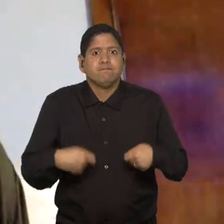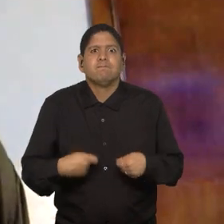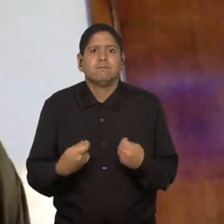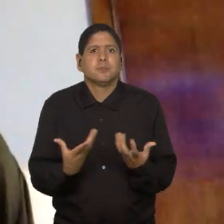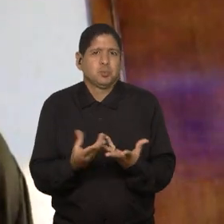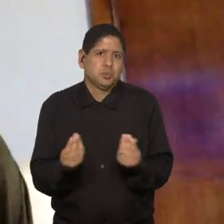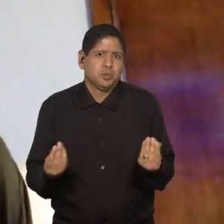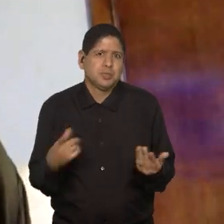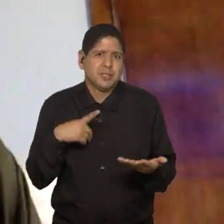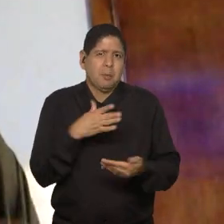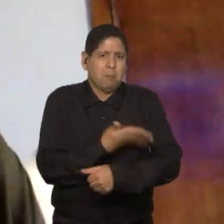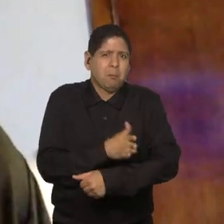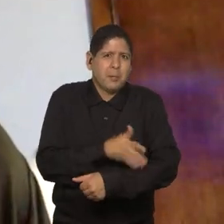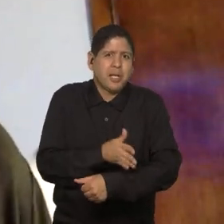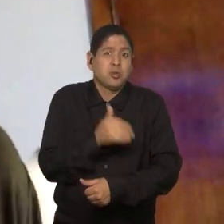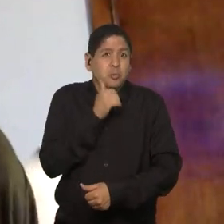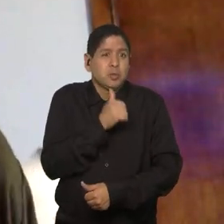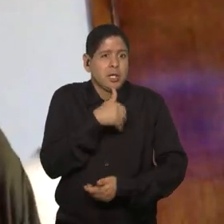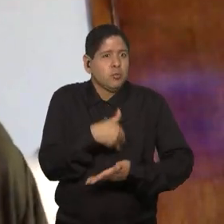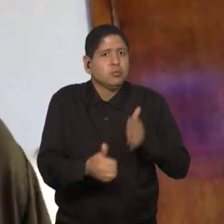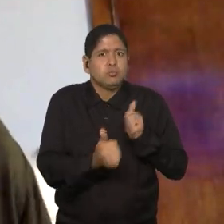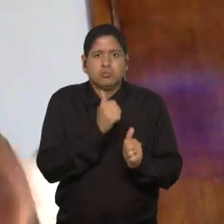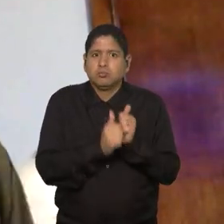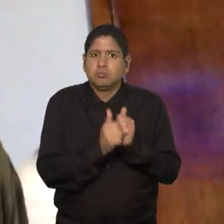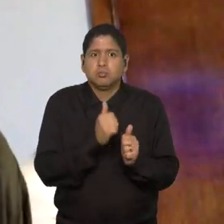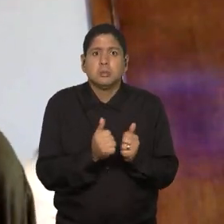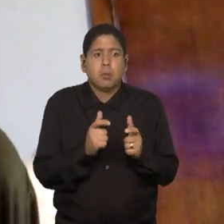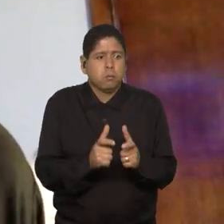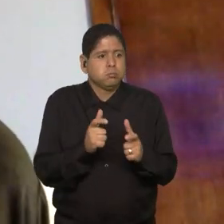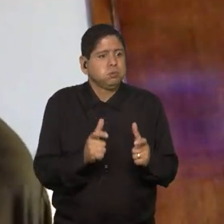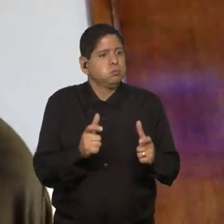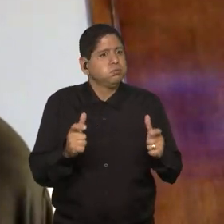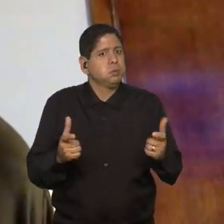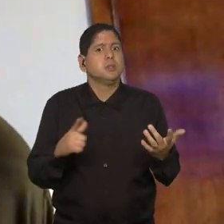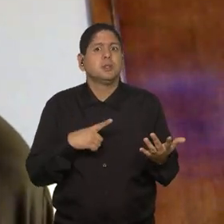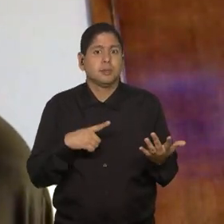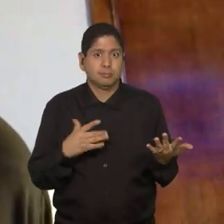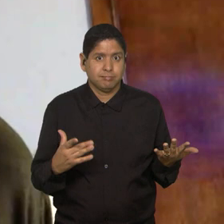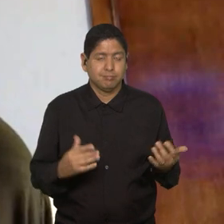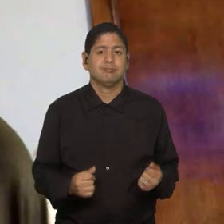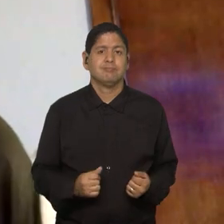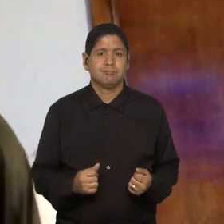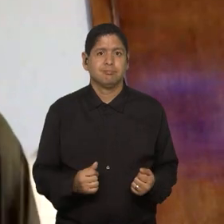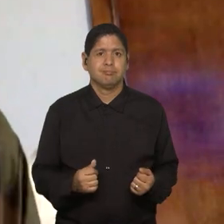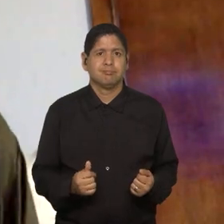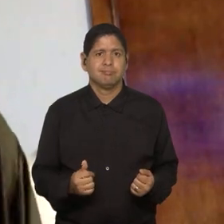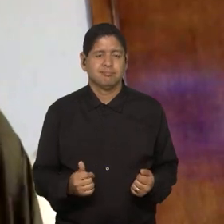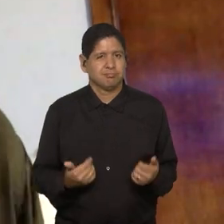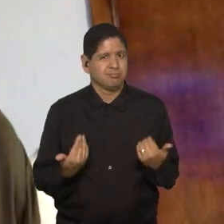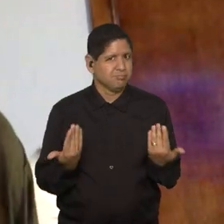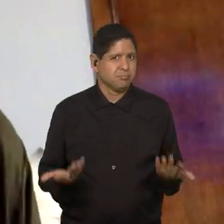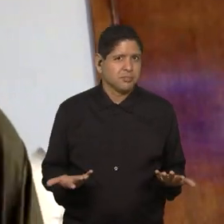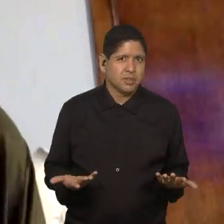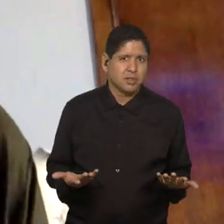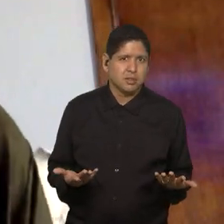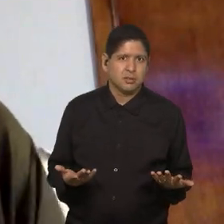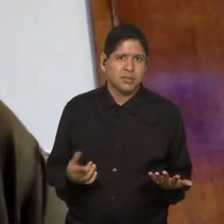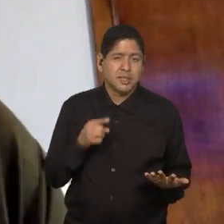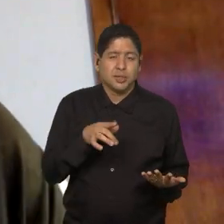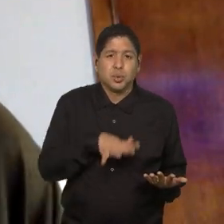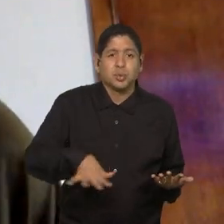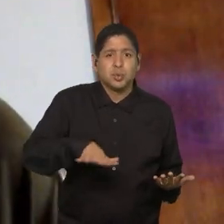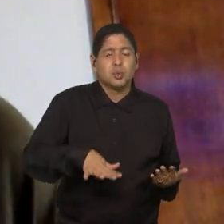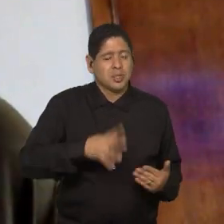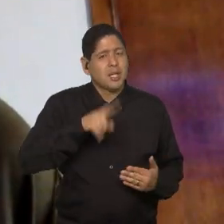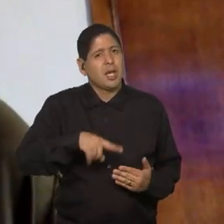demanda de prática de meninas jogarem futebol, é cada vez maior essa demanda. Então, esse todo é o